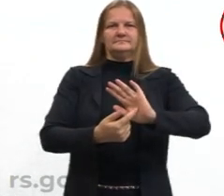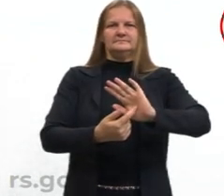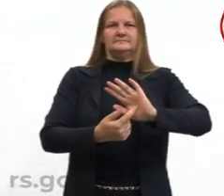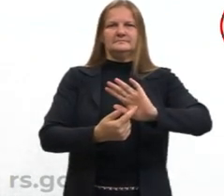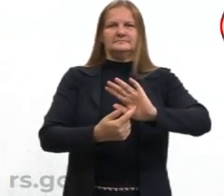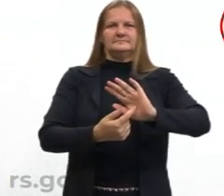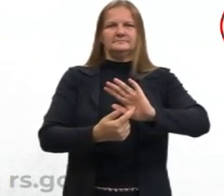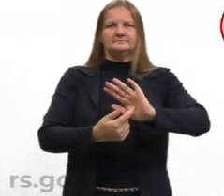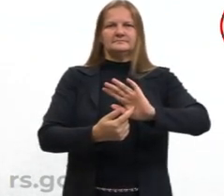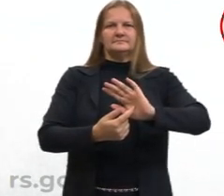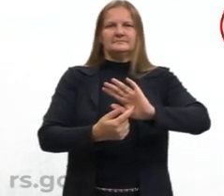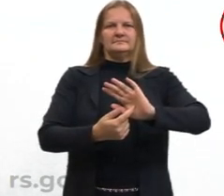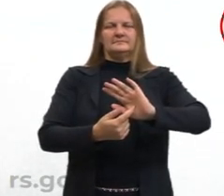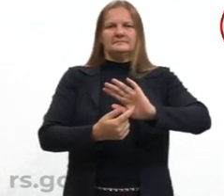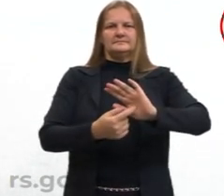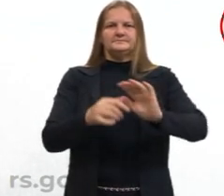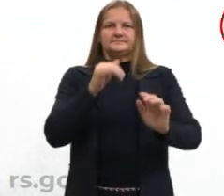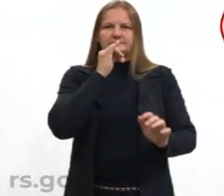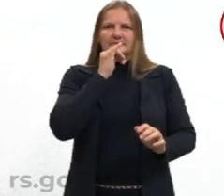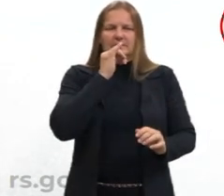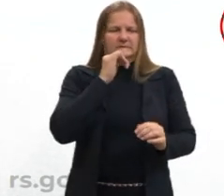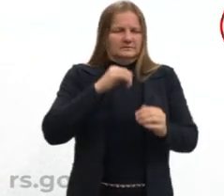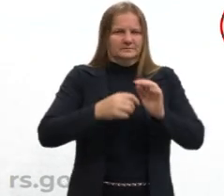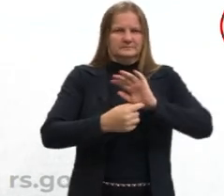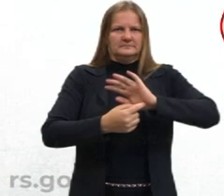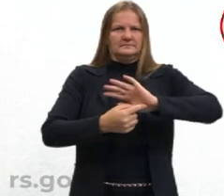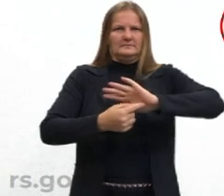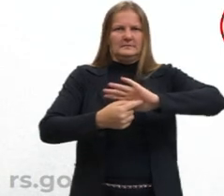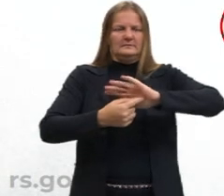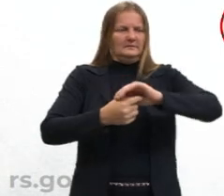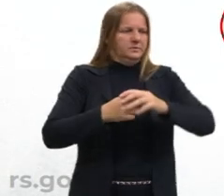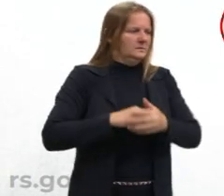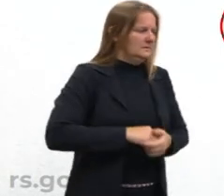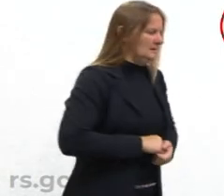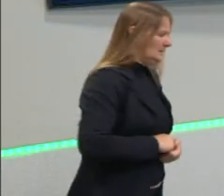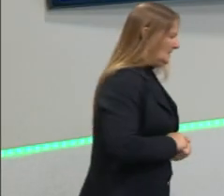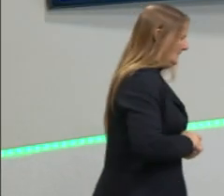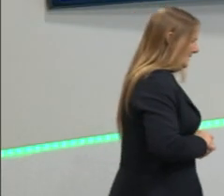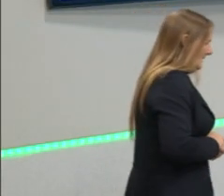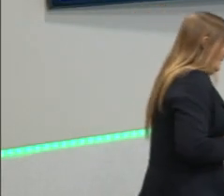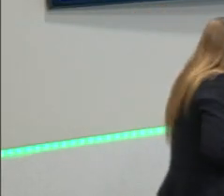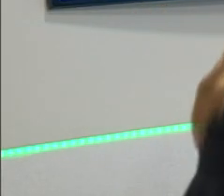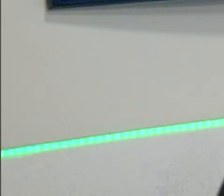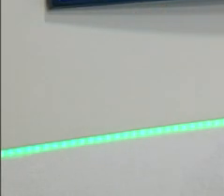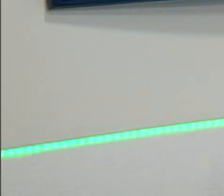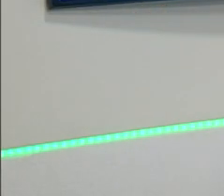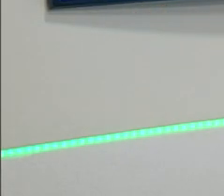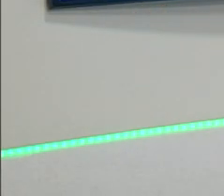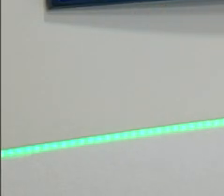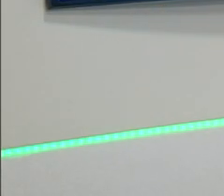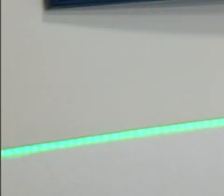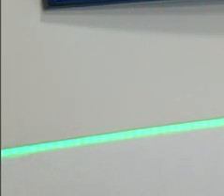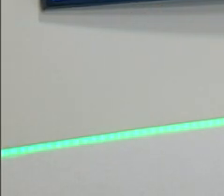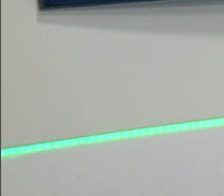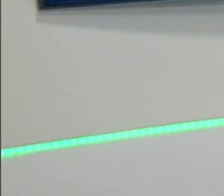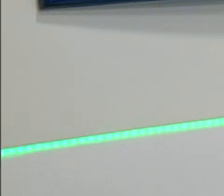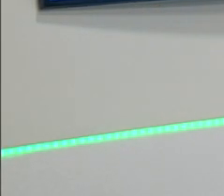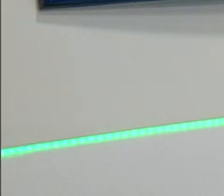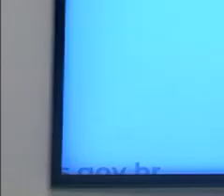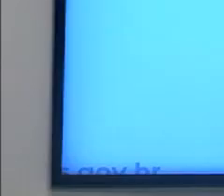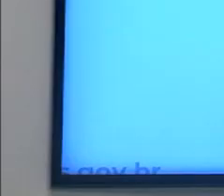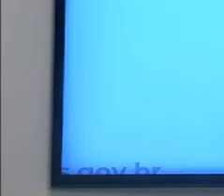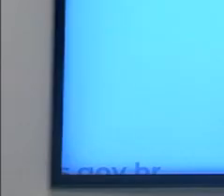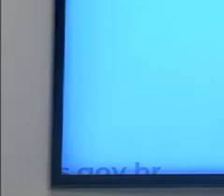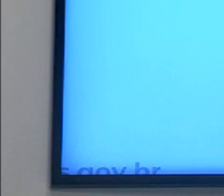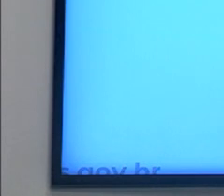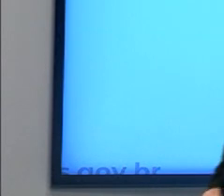Por exemplo, ônibus, na língua portuguesa. Na Espanha, se utiliza autobus para se